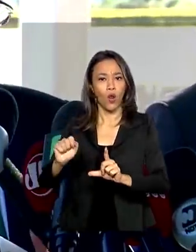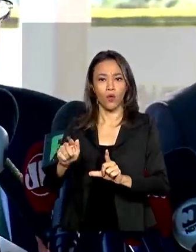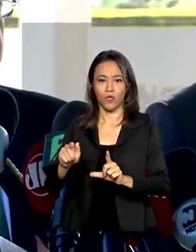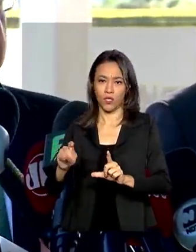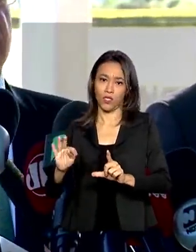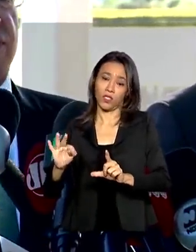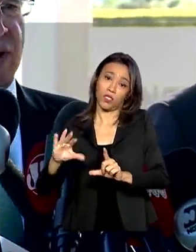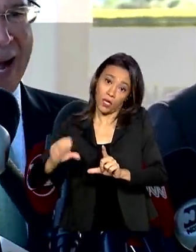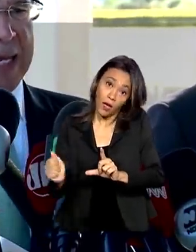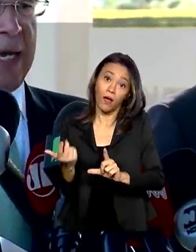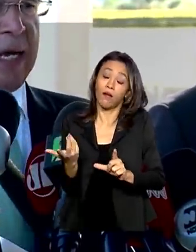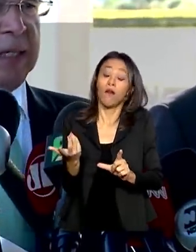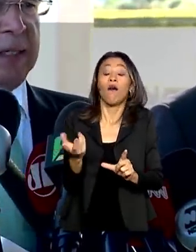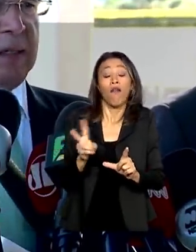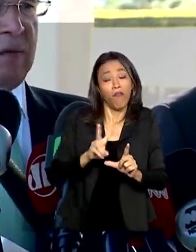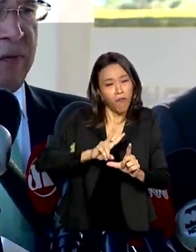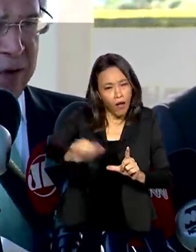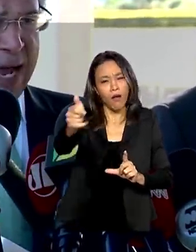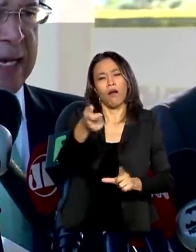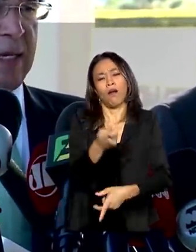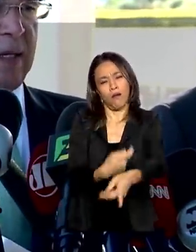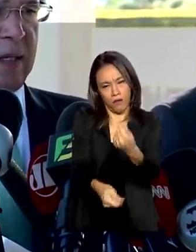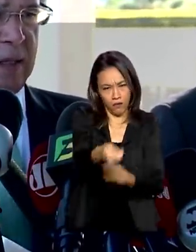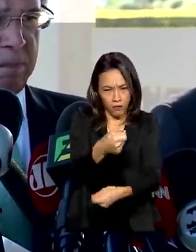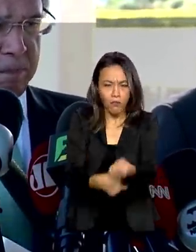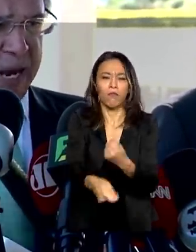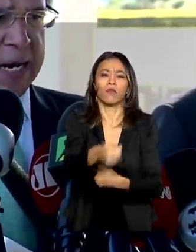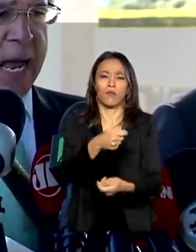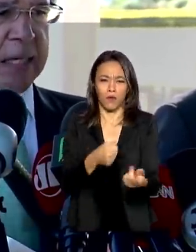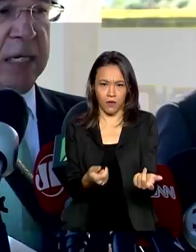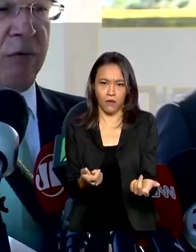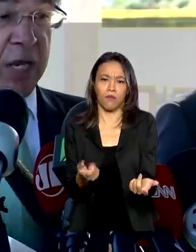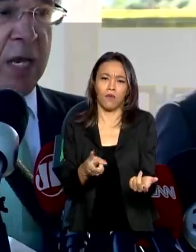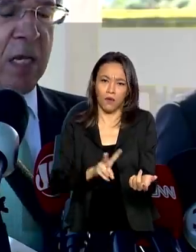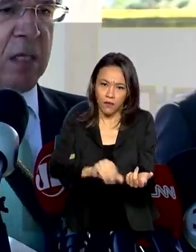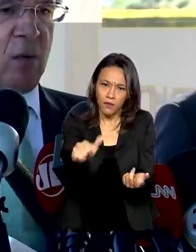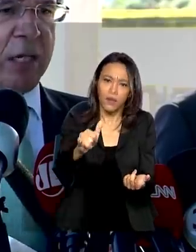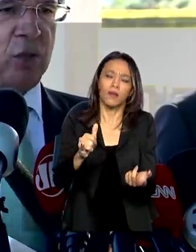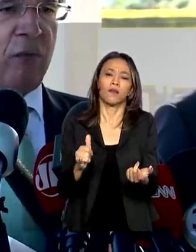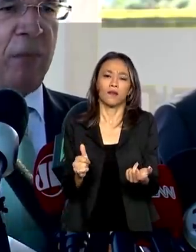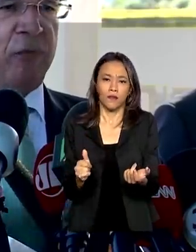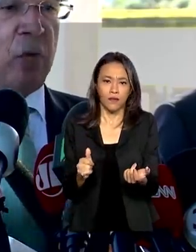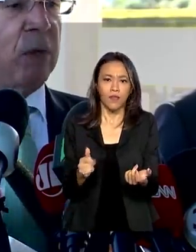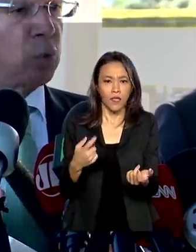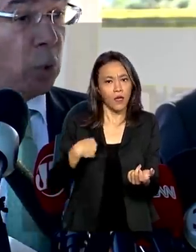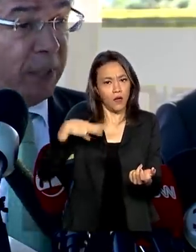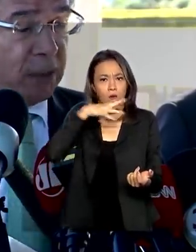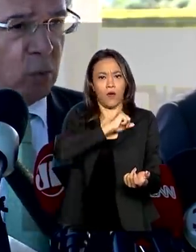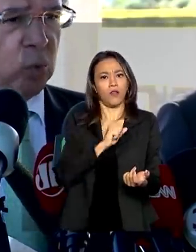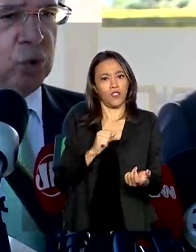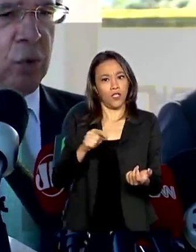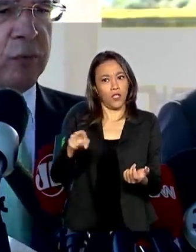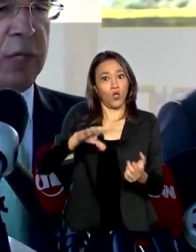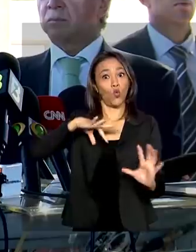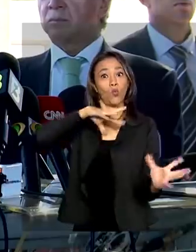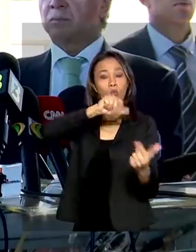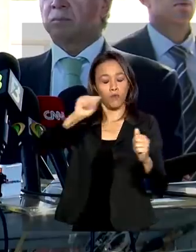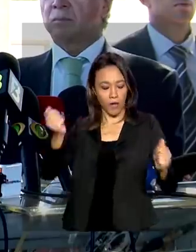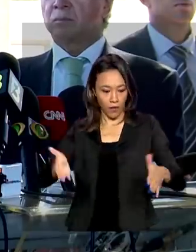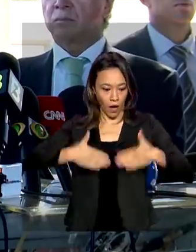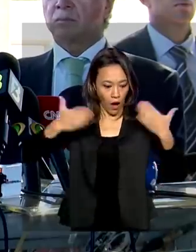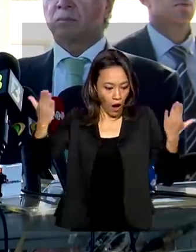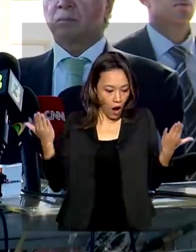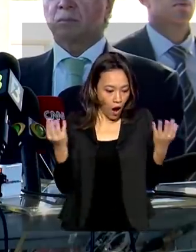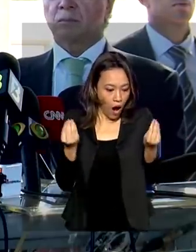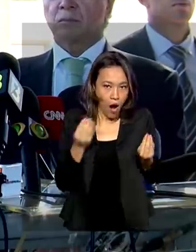compromisso. A economia vai, vai pegar em ver. Eu acho que nós vamos surpreender o mundo de novo. Nosso